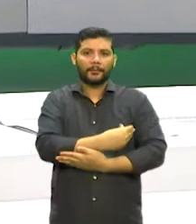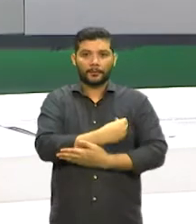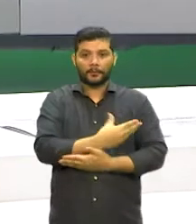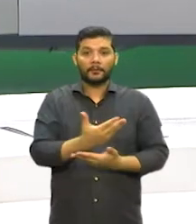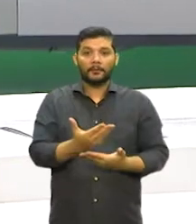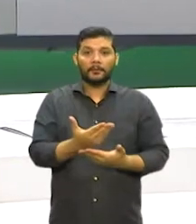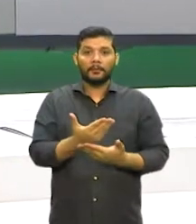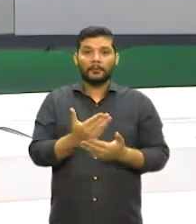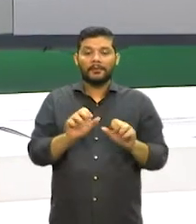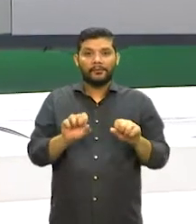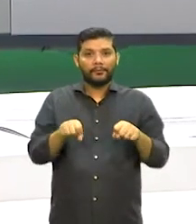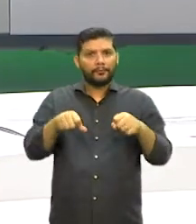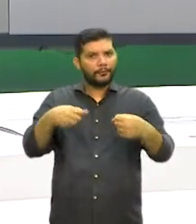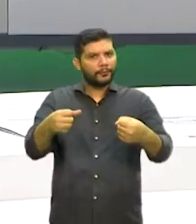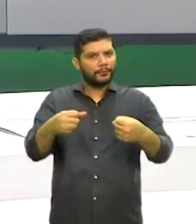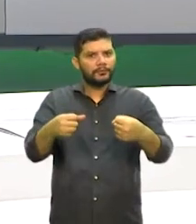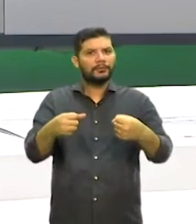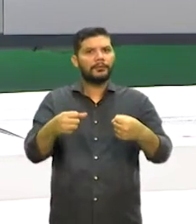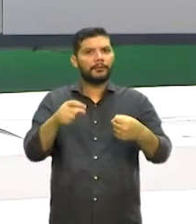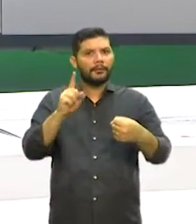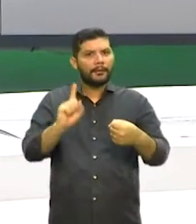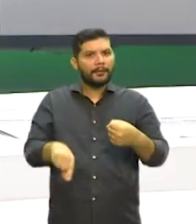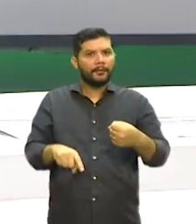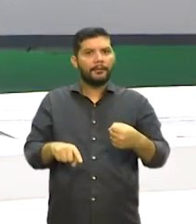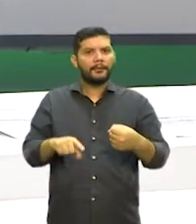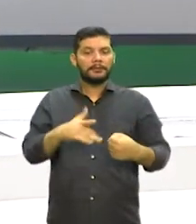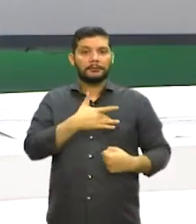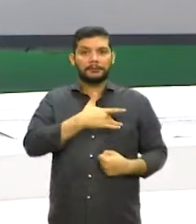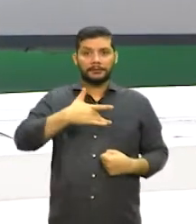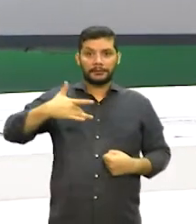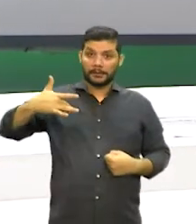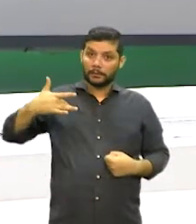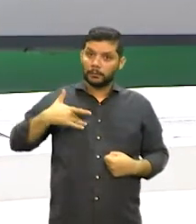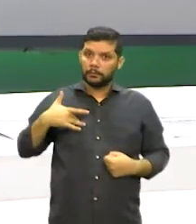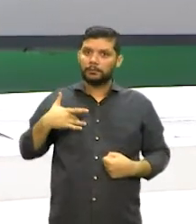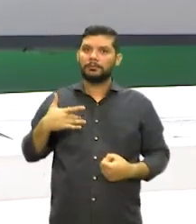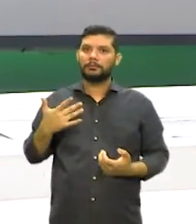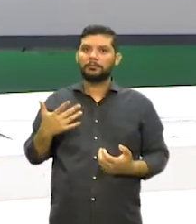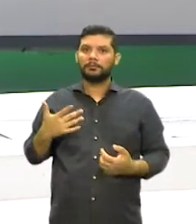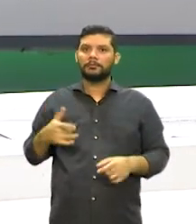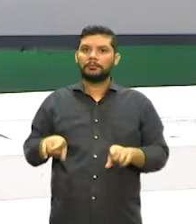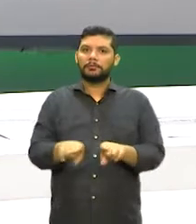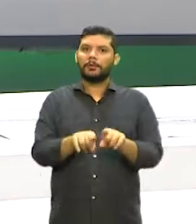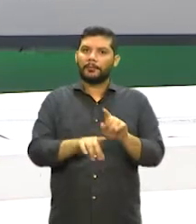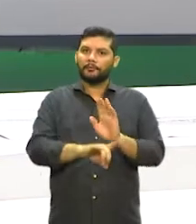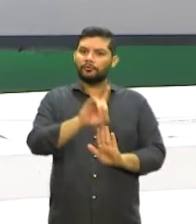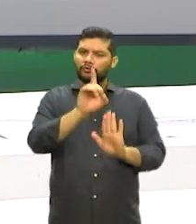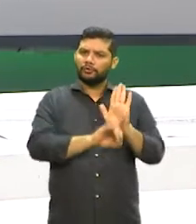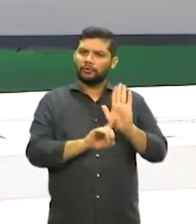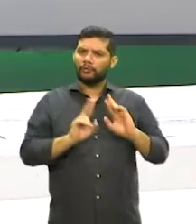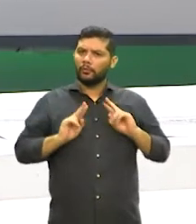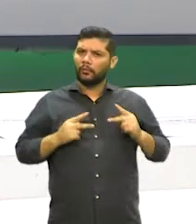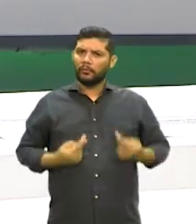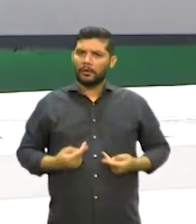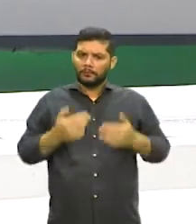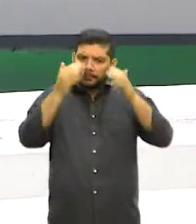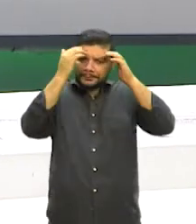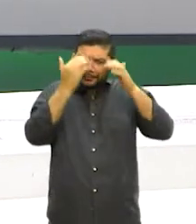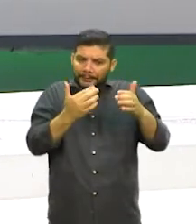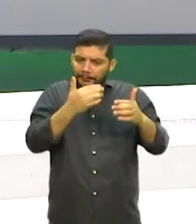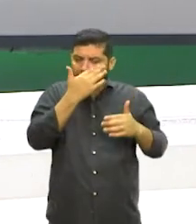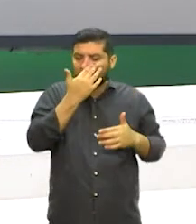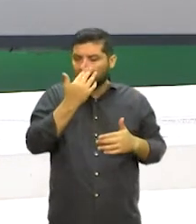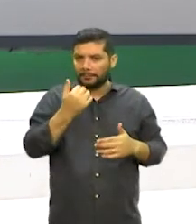a ideia de que se trata de uma questão de saúde pública e também um direito humano que precisa ser respeitado e